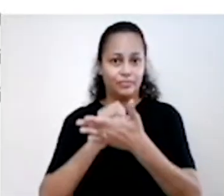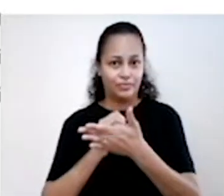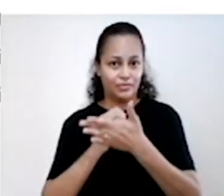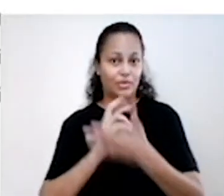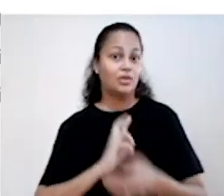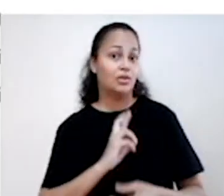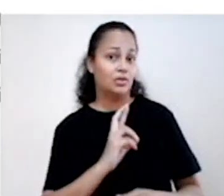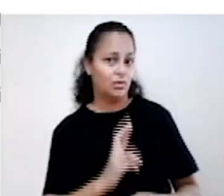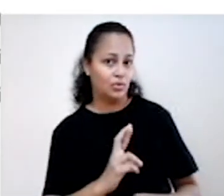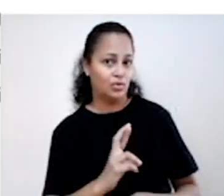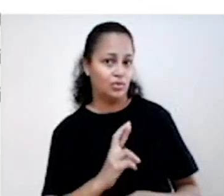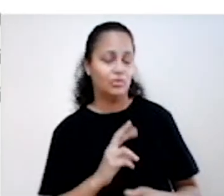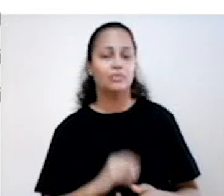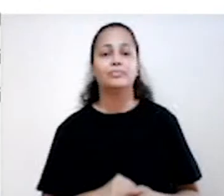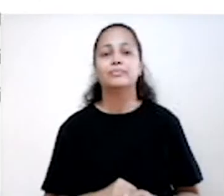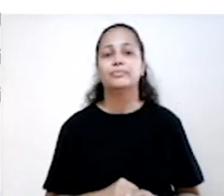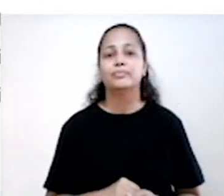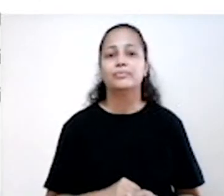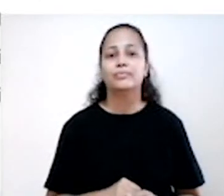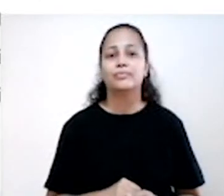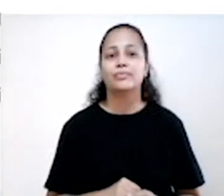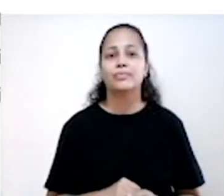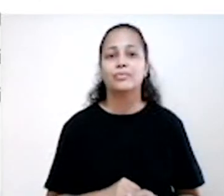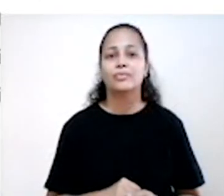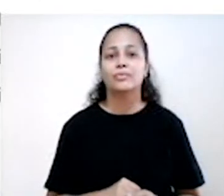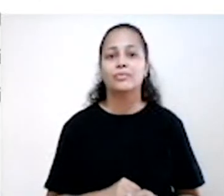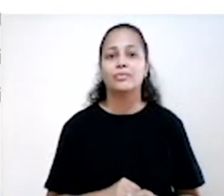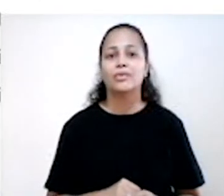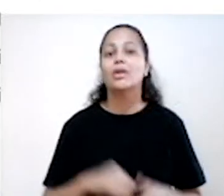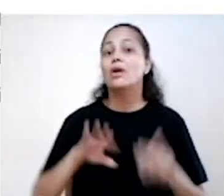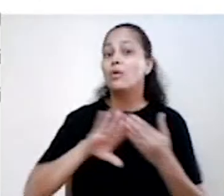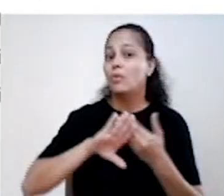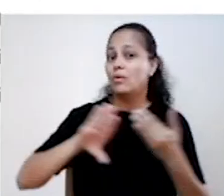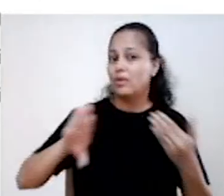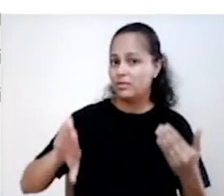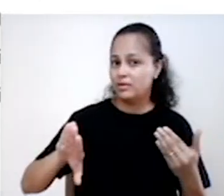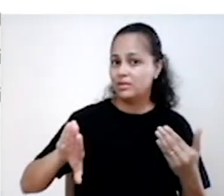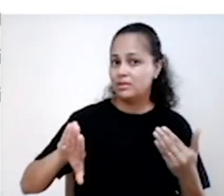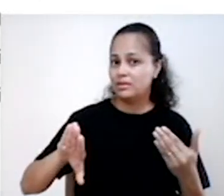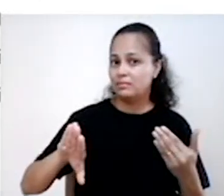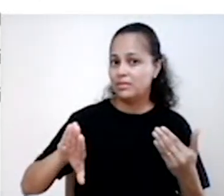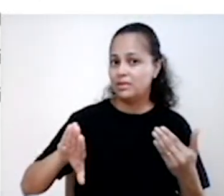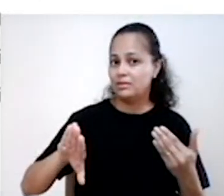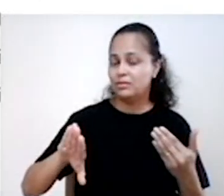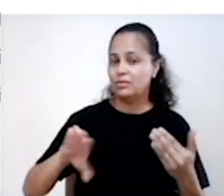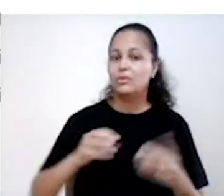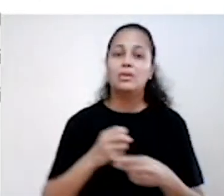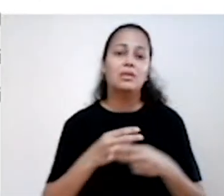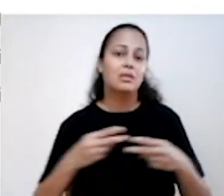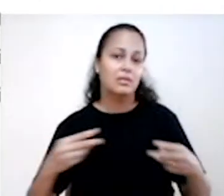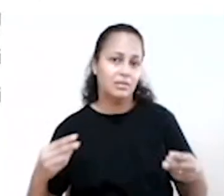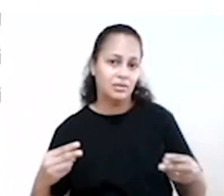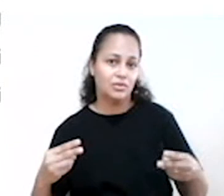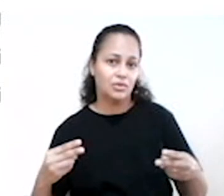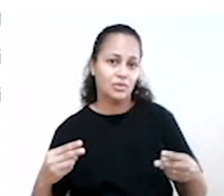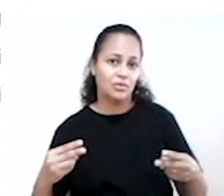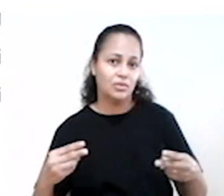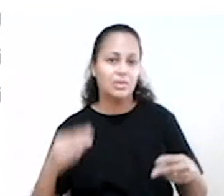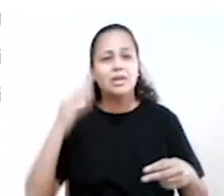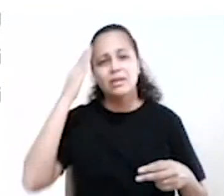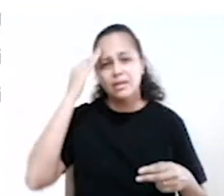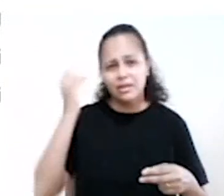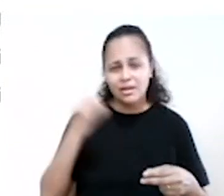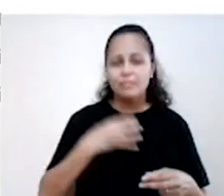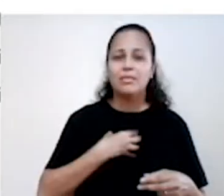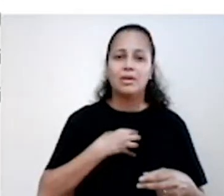religioso ou espiritual O confronto ou afastamento das questões A identificação de